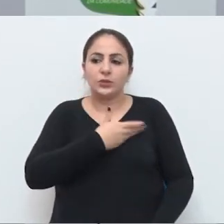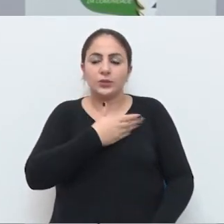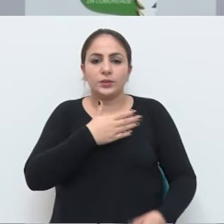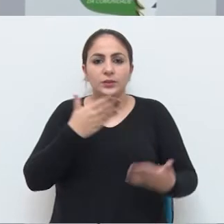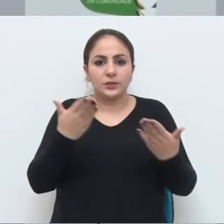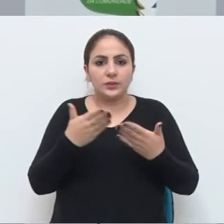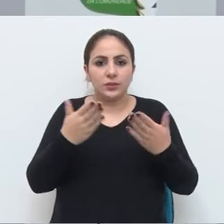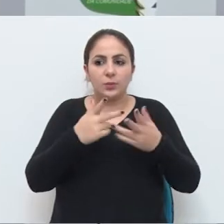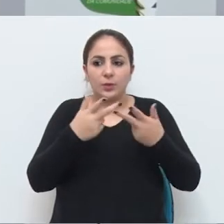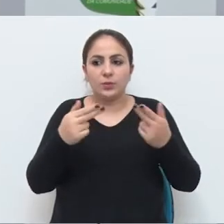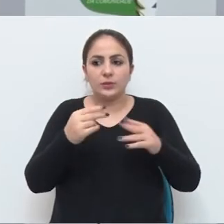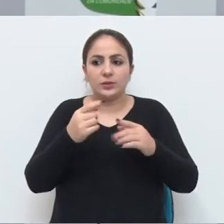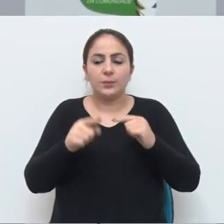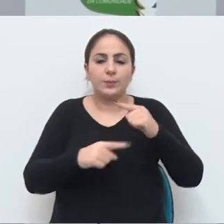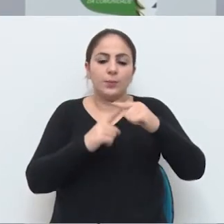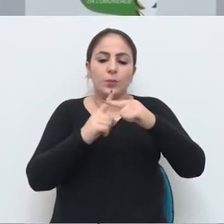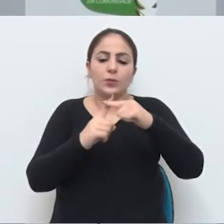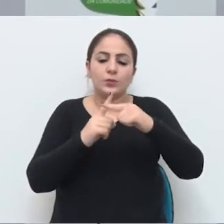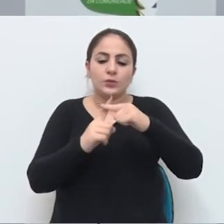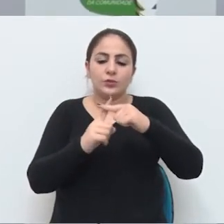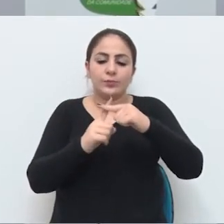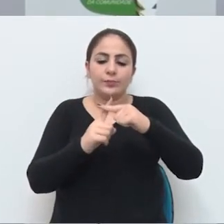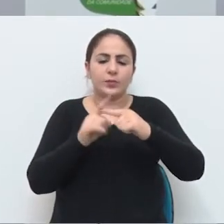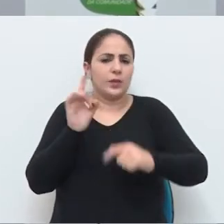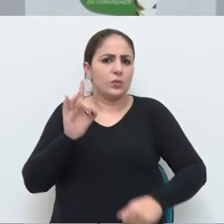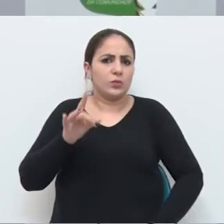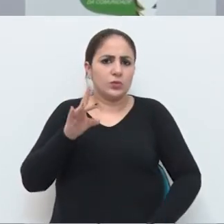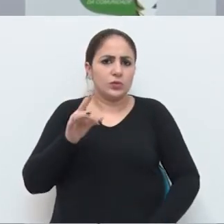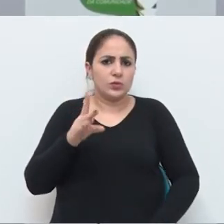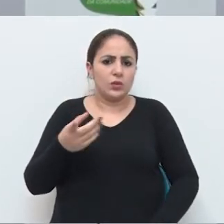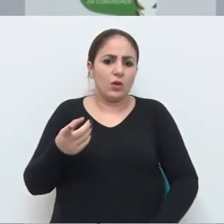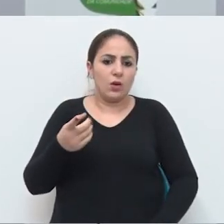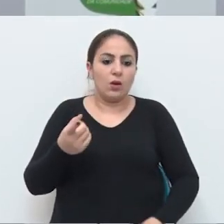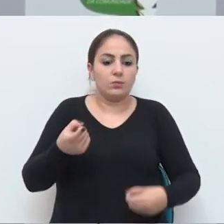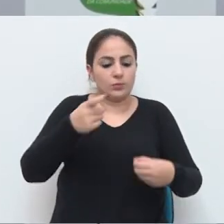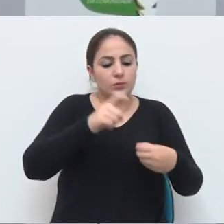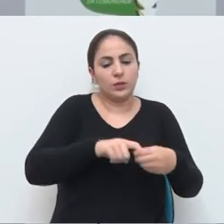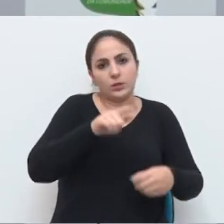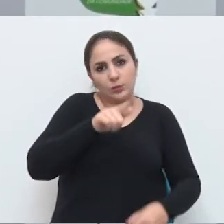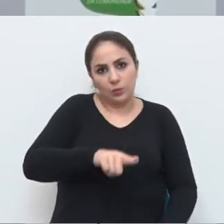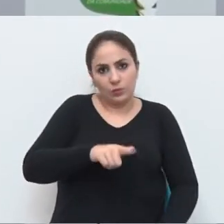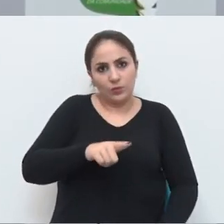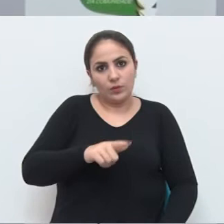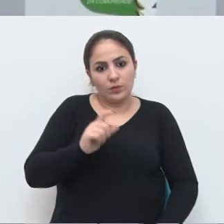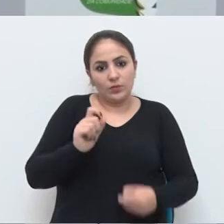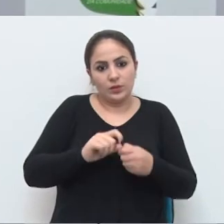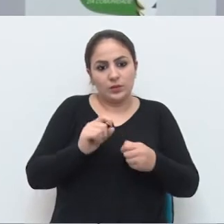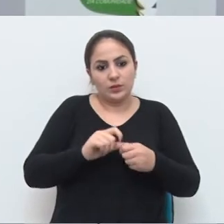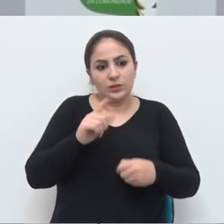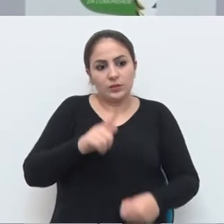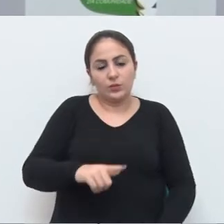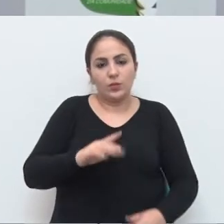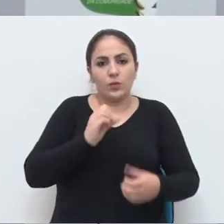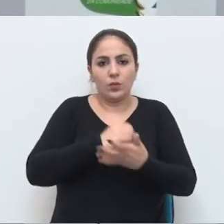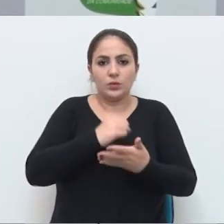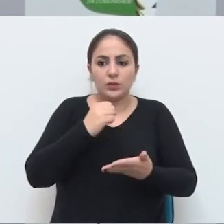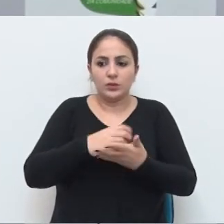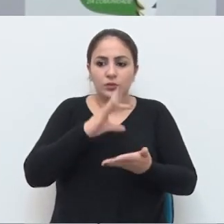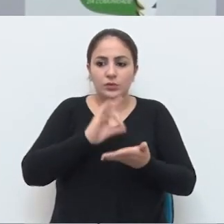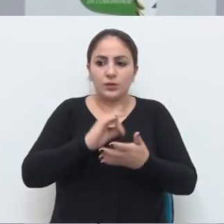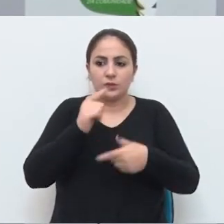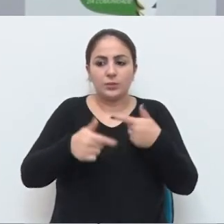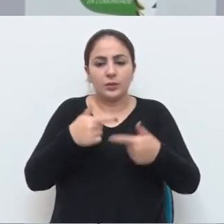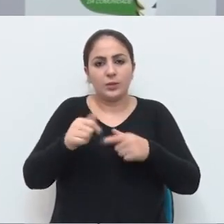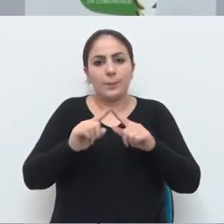caminhamos para algo que é bastante positivo. Não só nós renovaremos, será renovado o contrato dos atuais